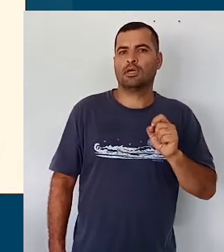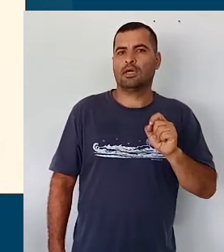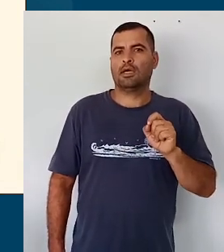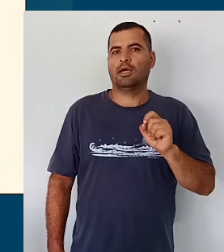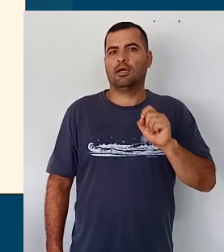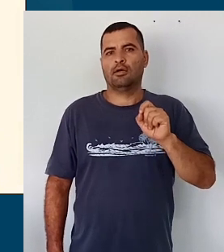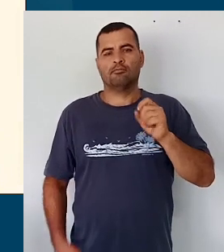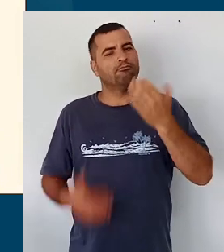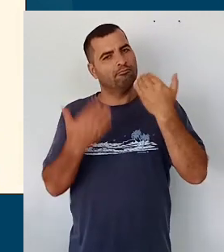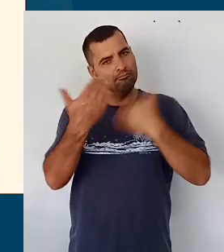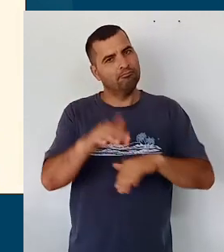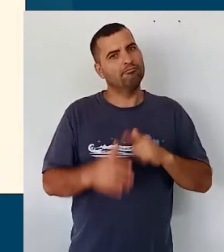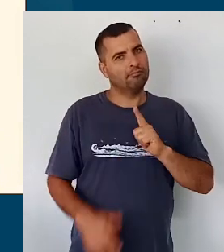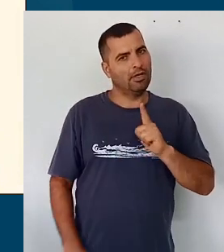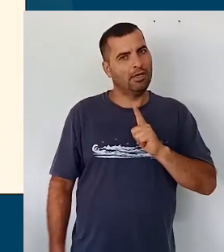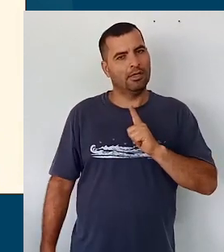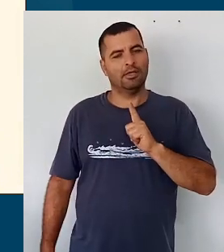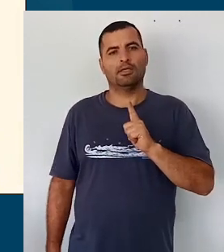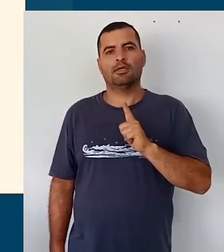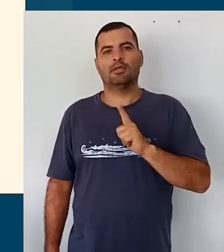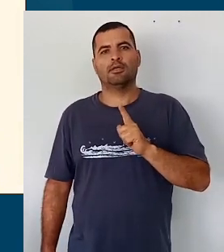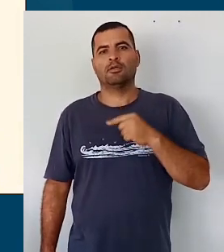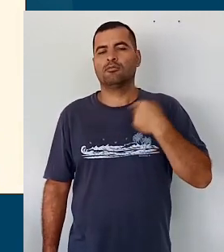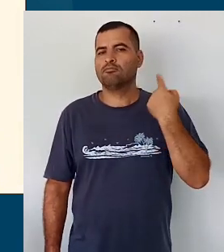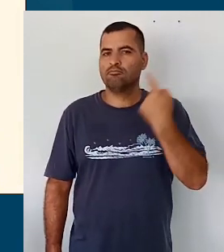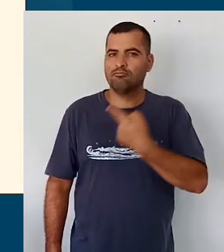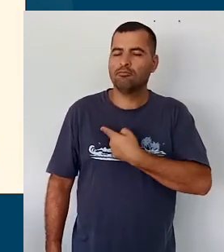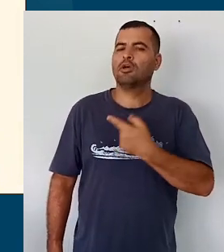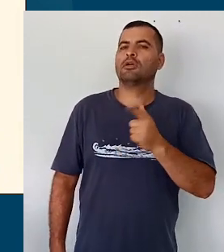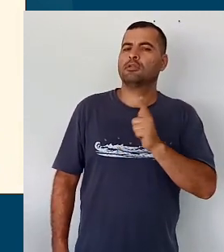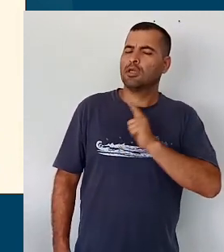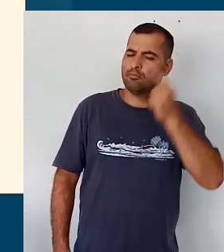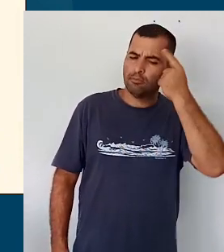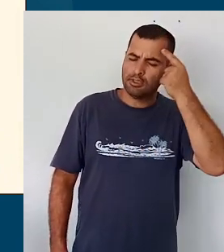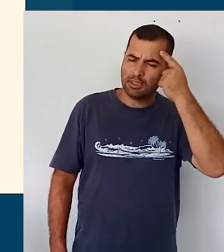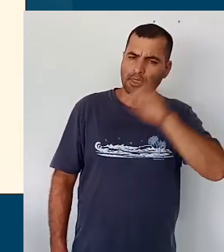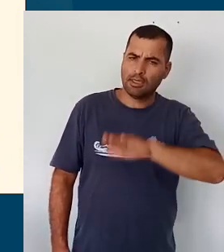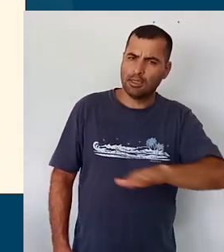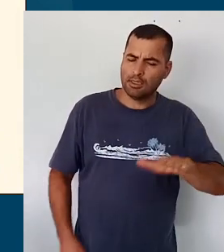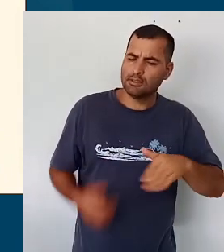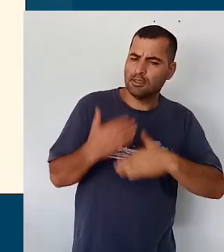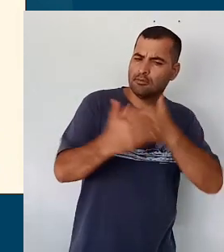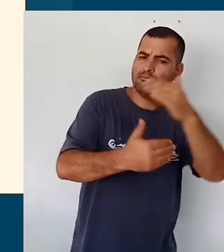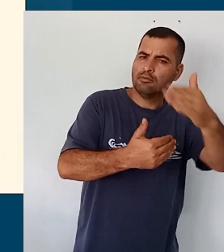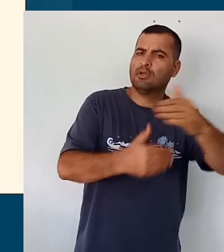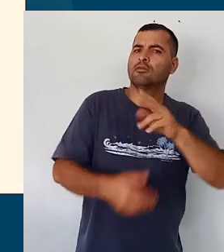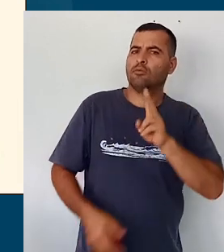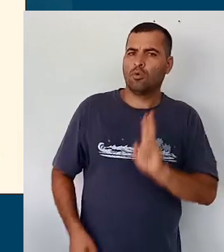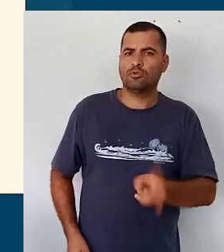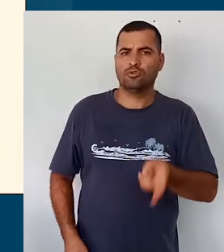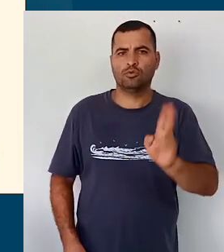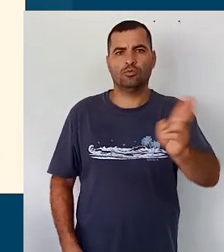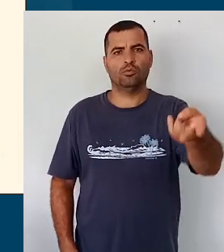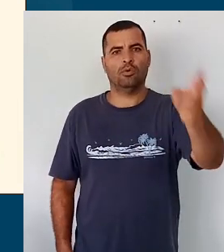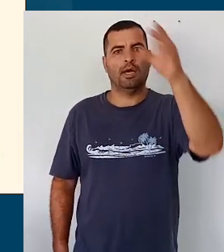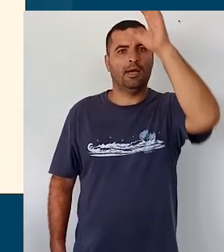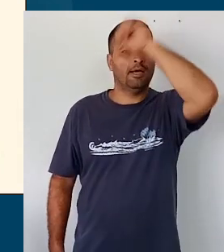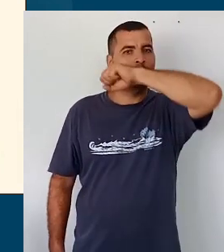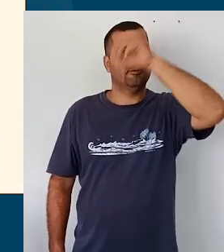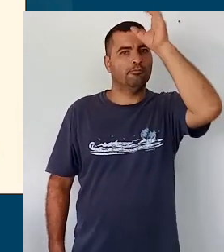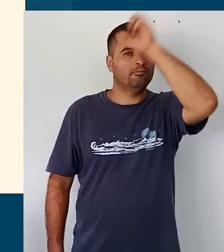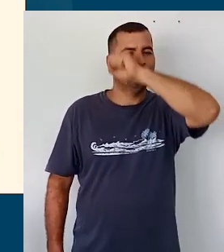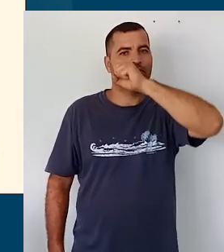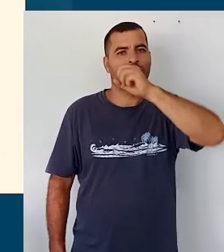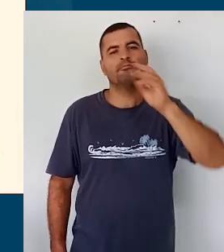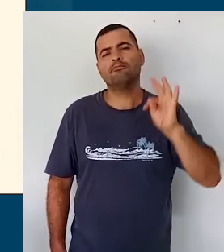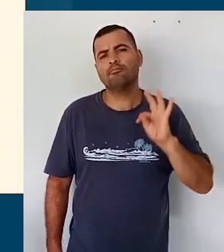exista é fazer com que a criança, de fato, avance no seu processo de aprendizagem. E, por isso, todas